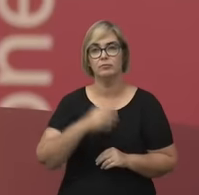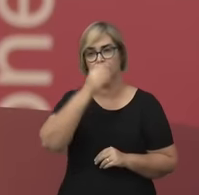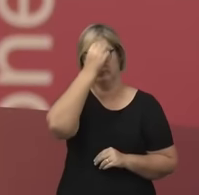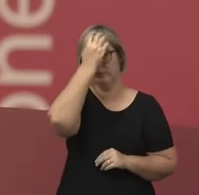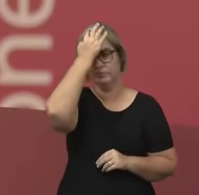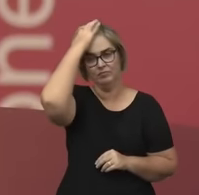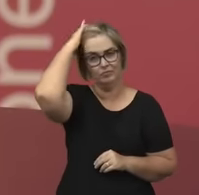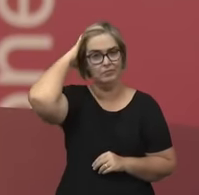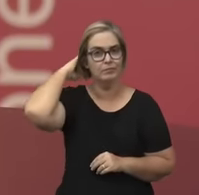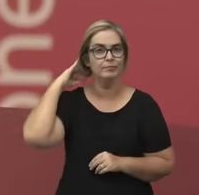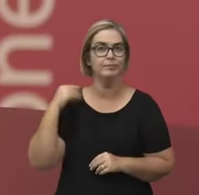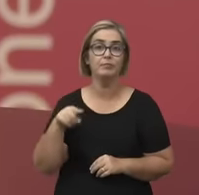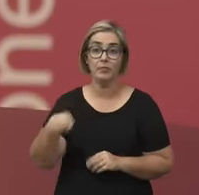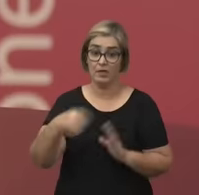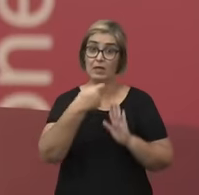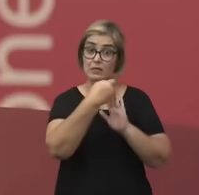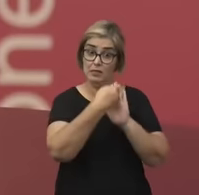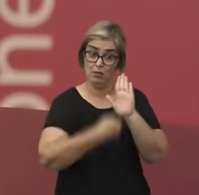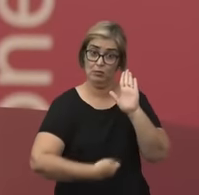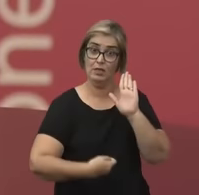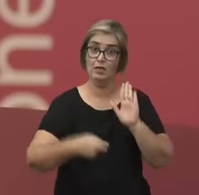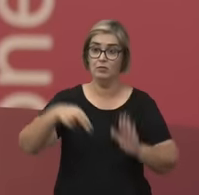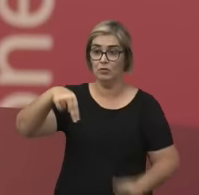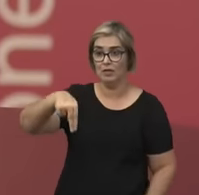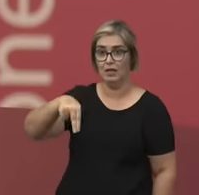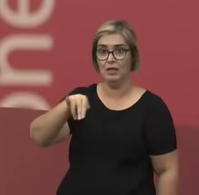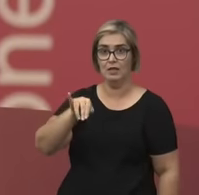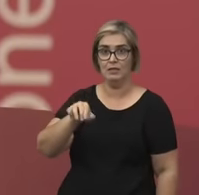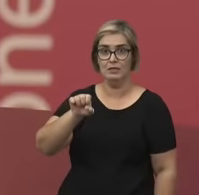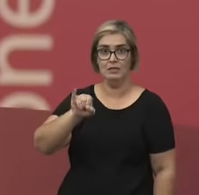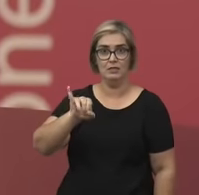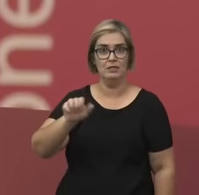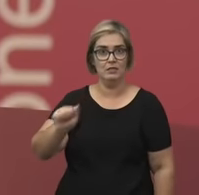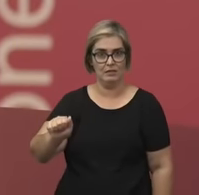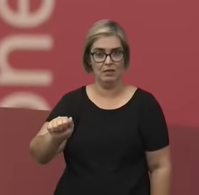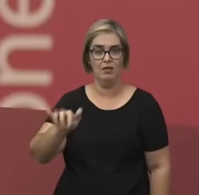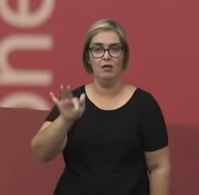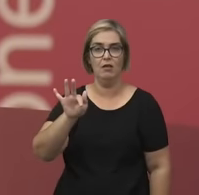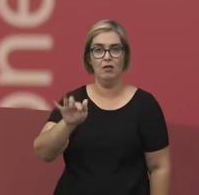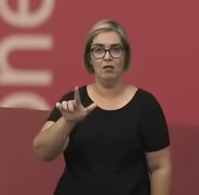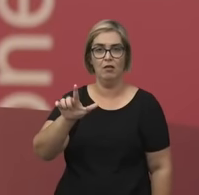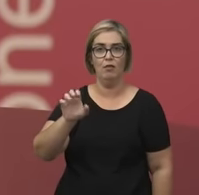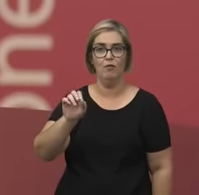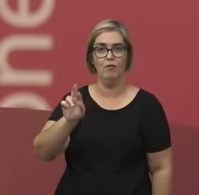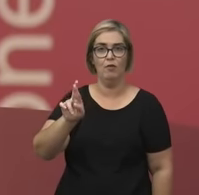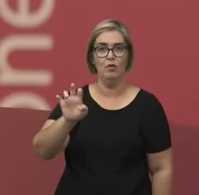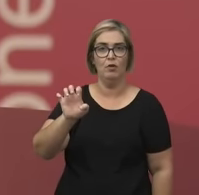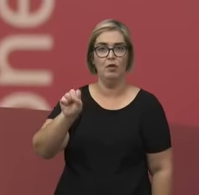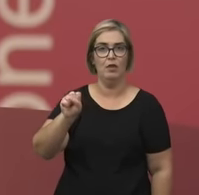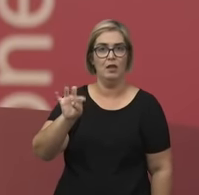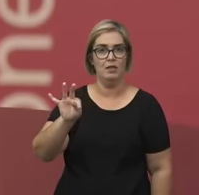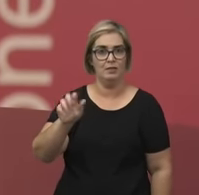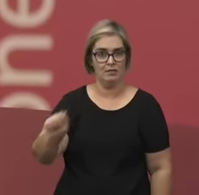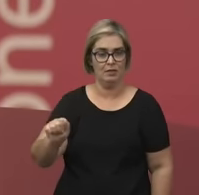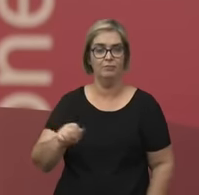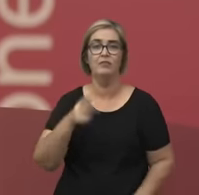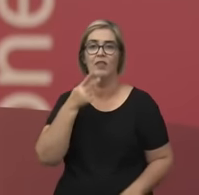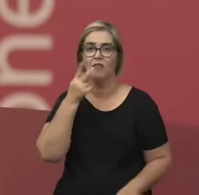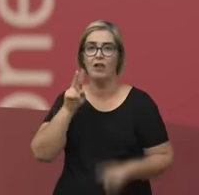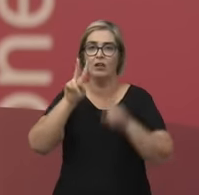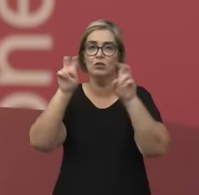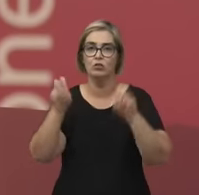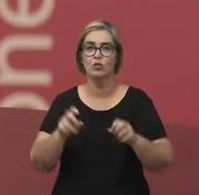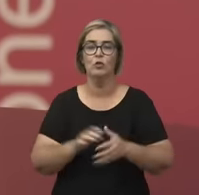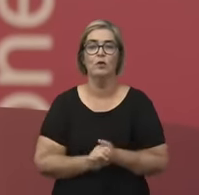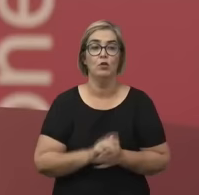Esse é o texto da Anísia Floresta, o Opúsculo Humanitário, é uma obra autoral dela, Direitos às Mulheres e Justiça dos Homens é